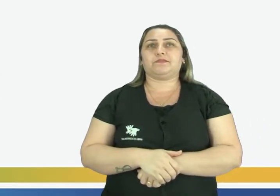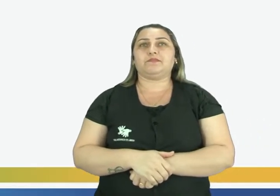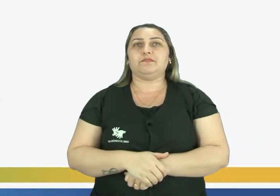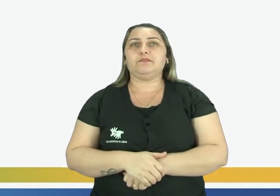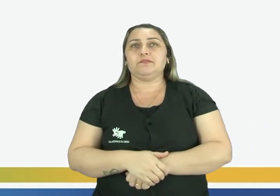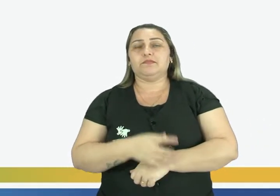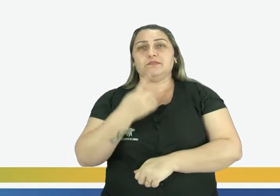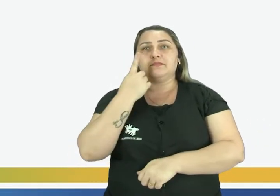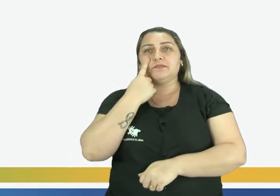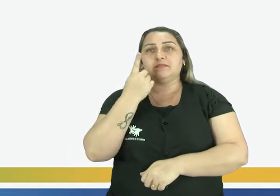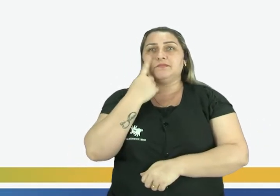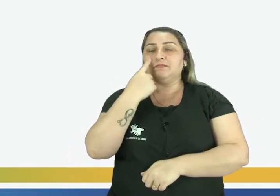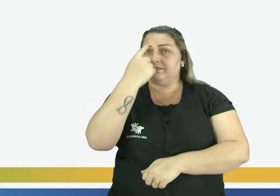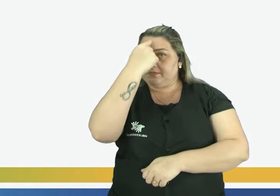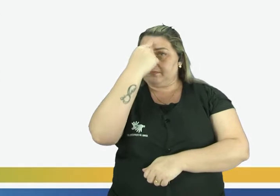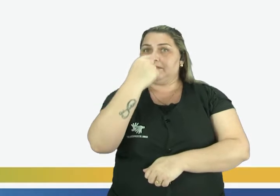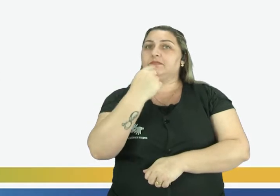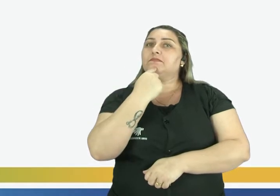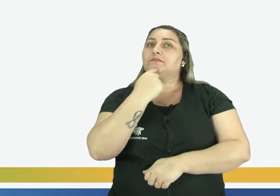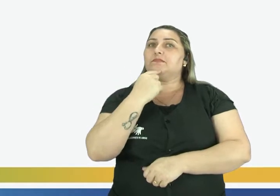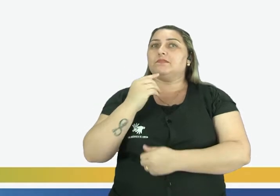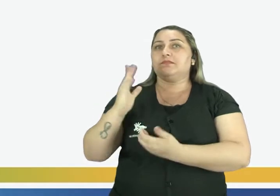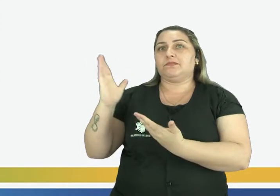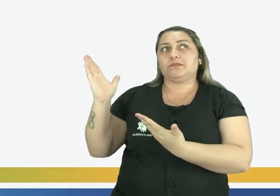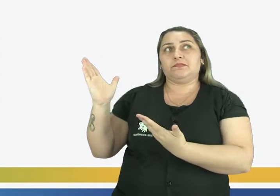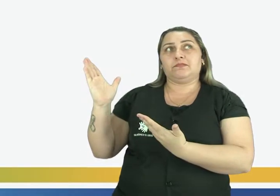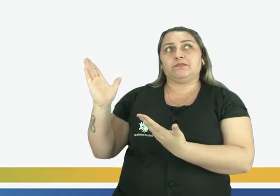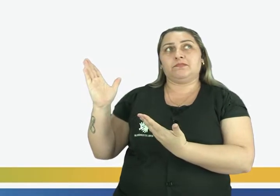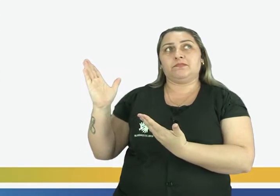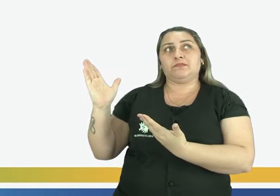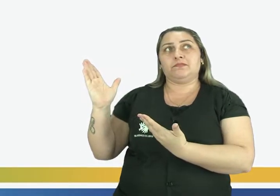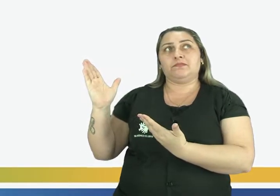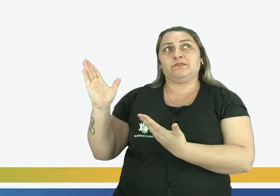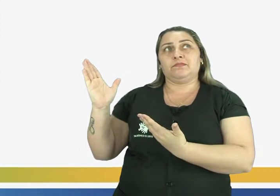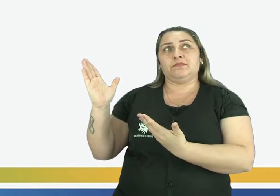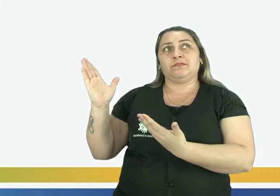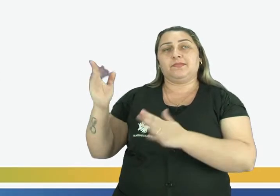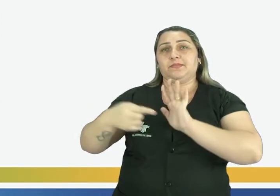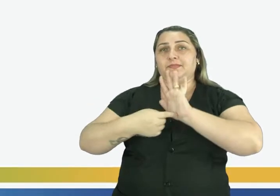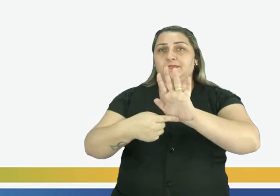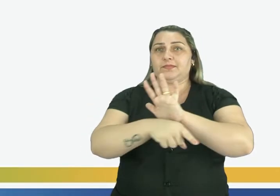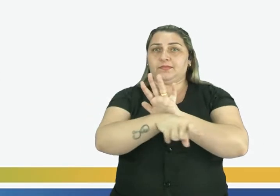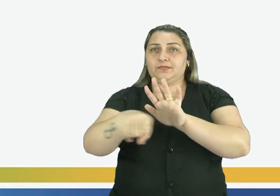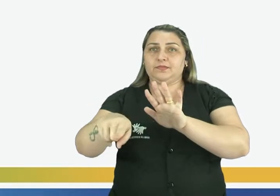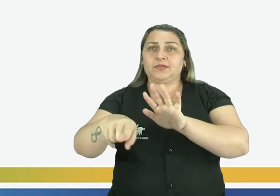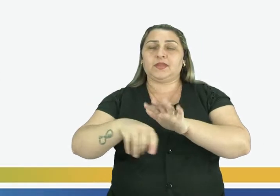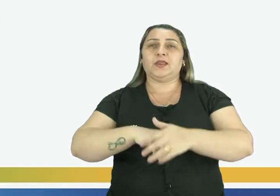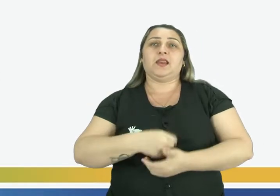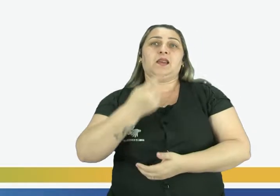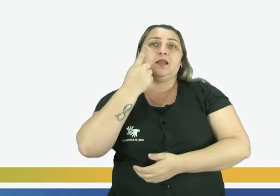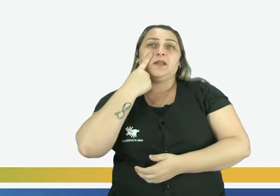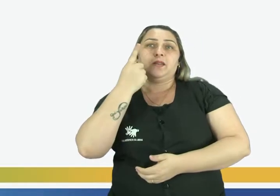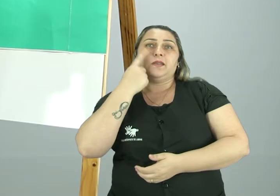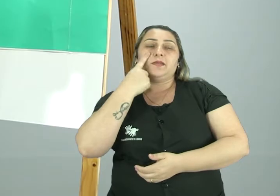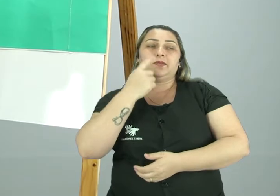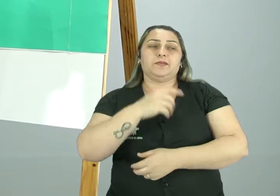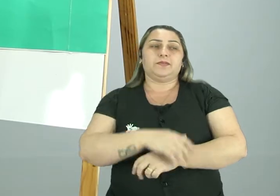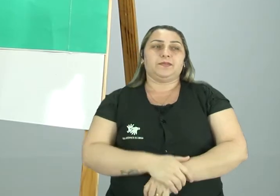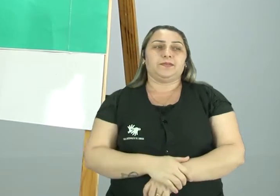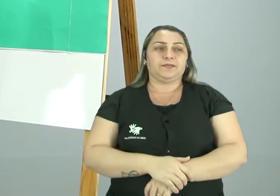Observem essa imagem. Bem aqui, eu quero mostrar a vocês. Olhem para cá.